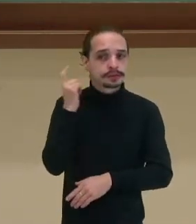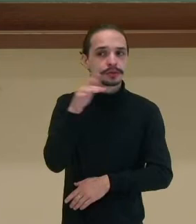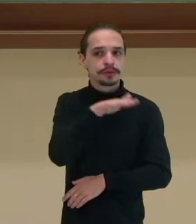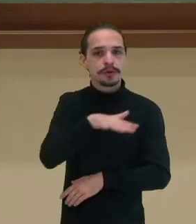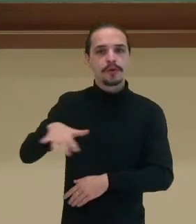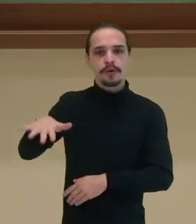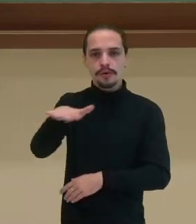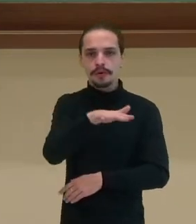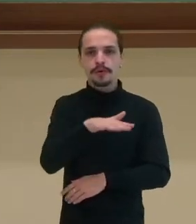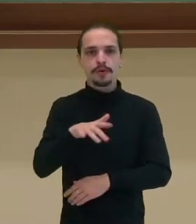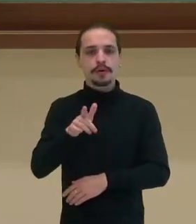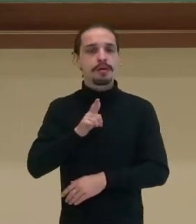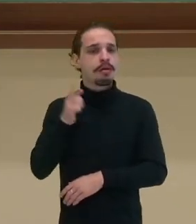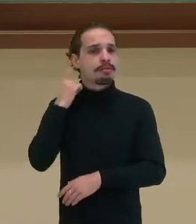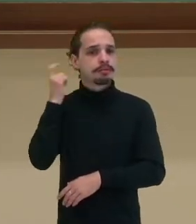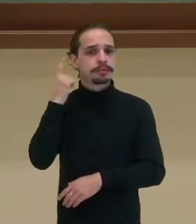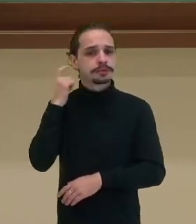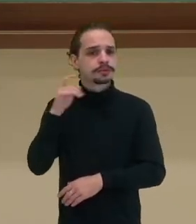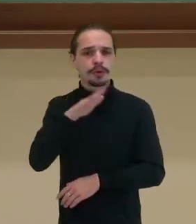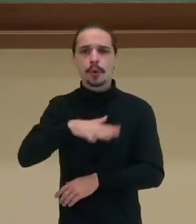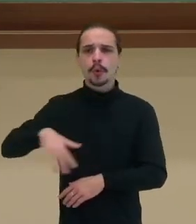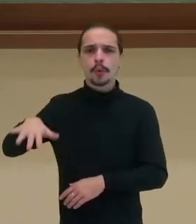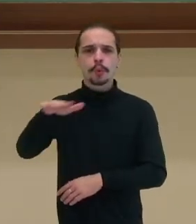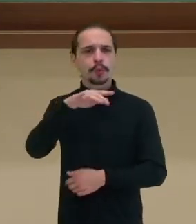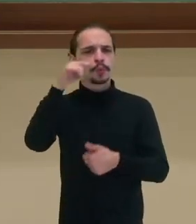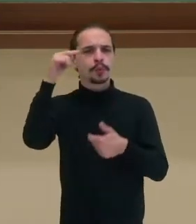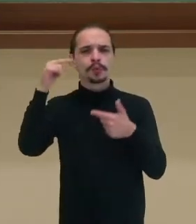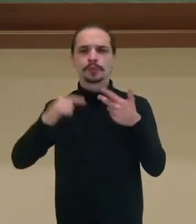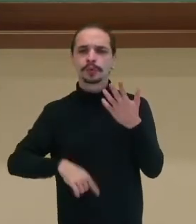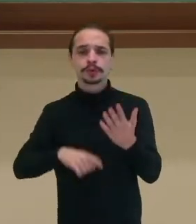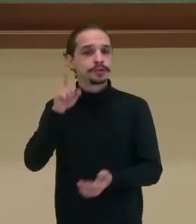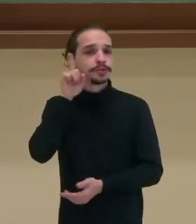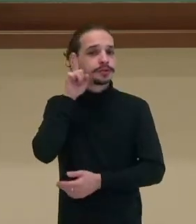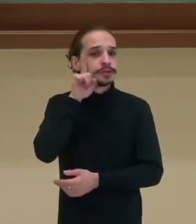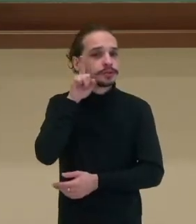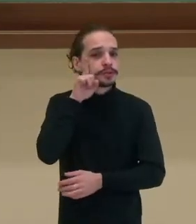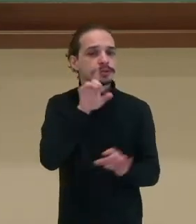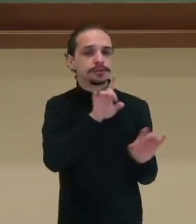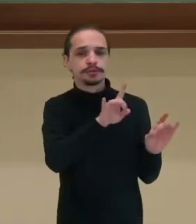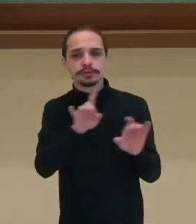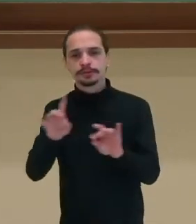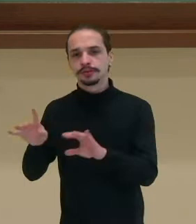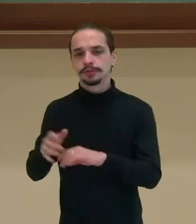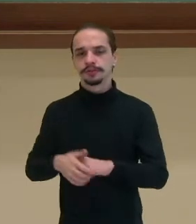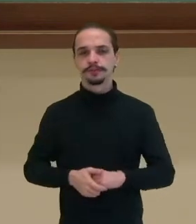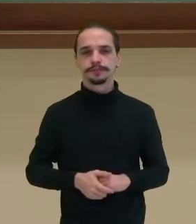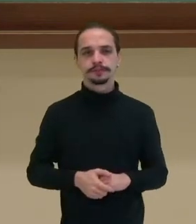sonora, que são os sons que estão à nossa volta, no nosso dia a dia, no nosso cotidiano.